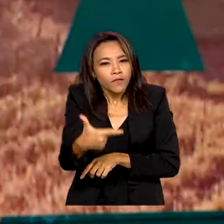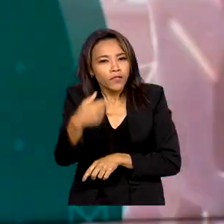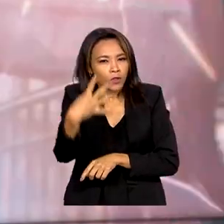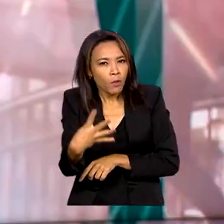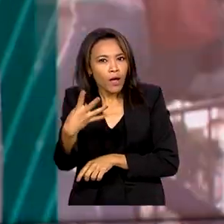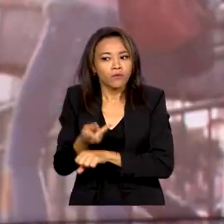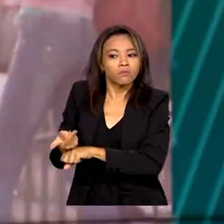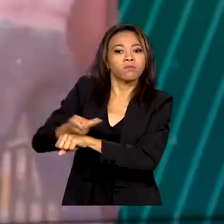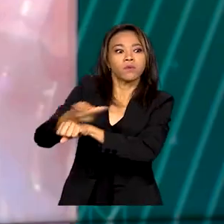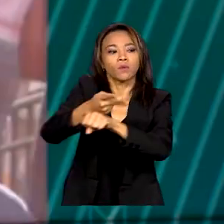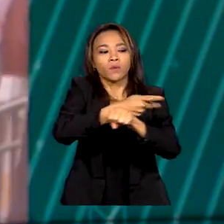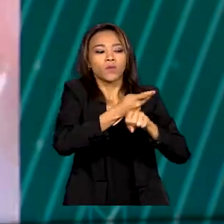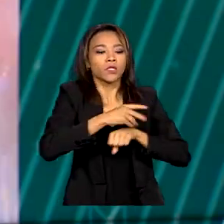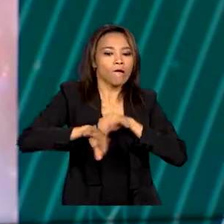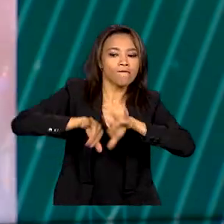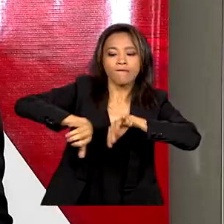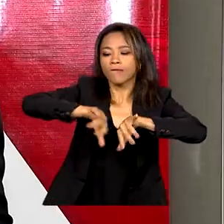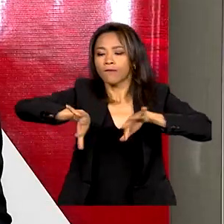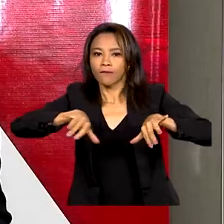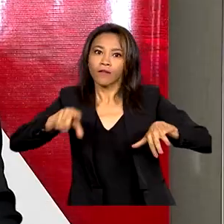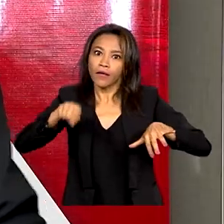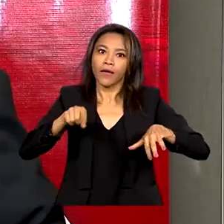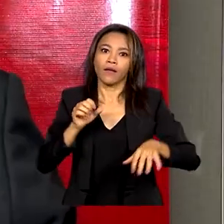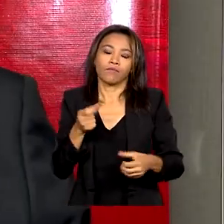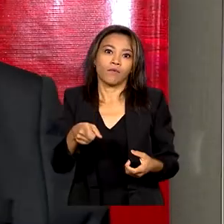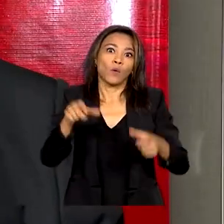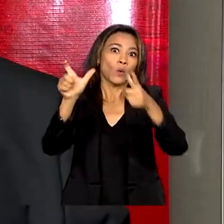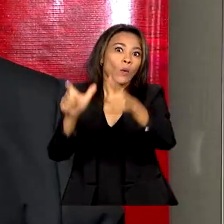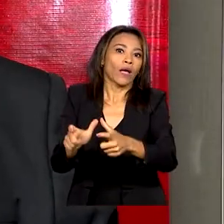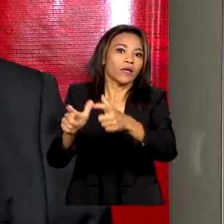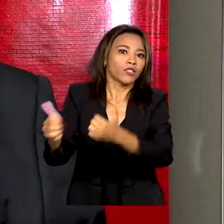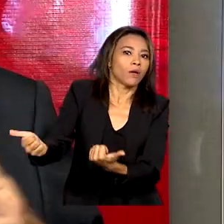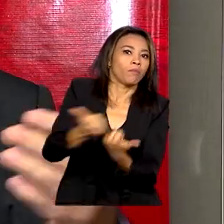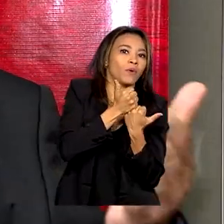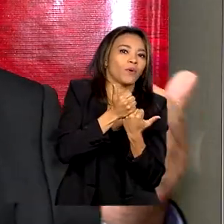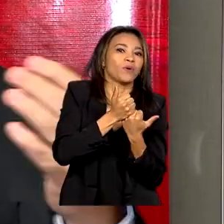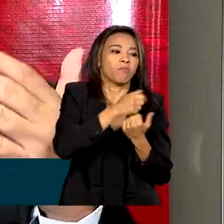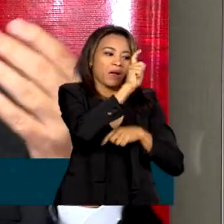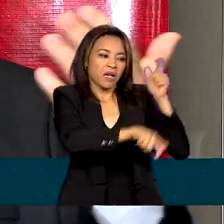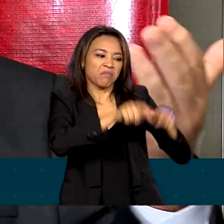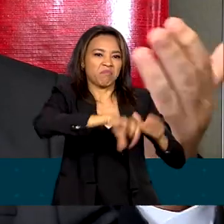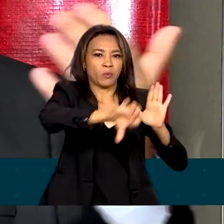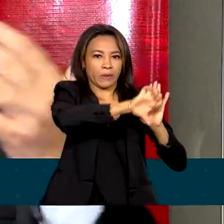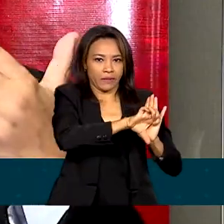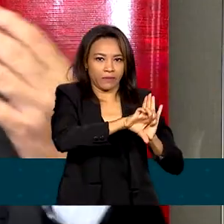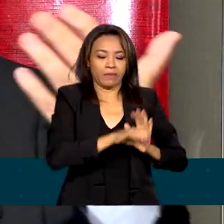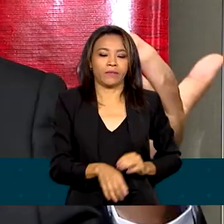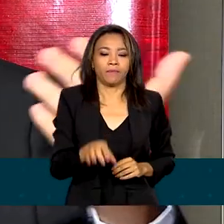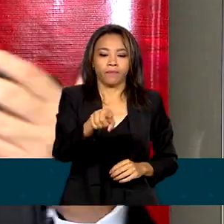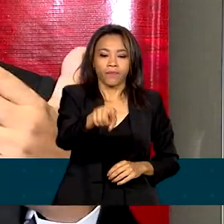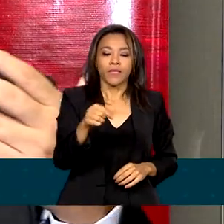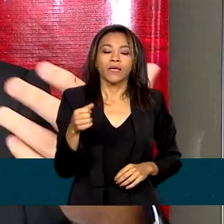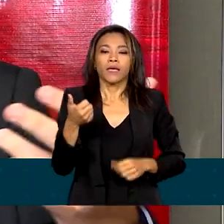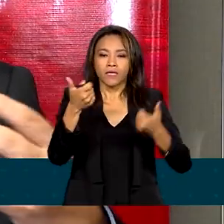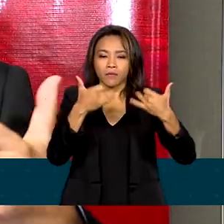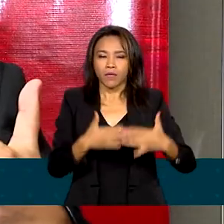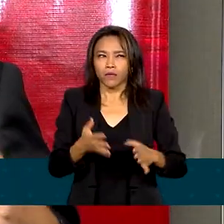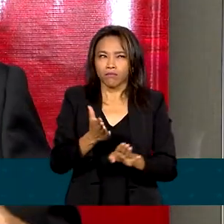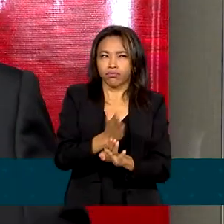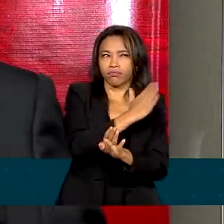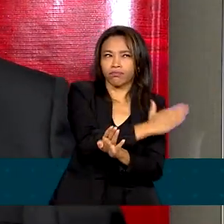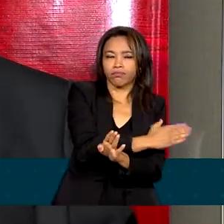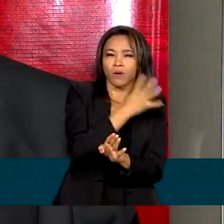de pontos de apoio para os criminosos. Eu determinei aproximadamente 45 dias atrás,